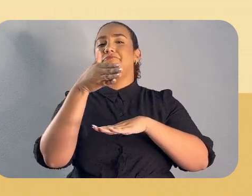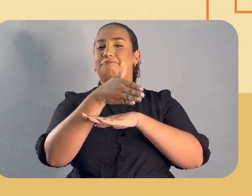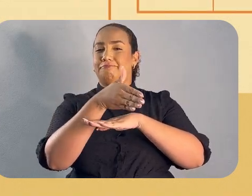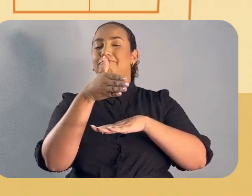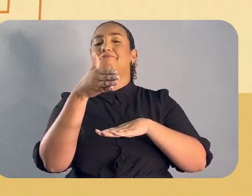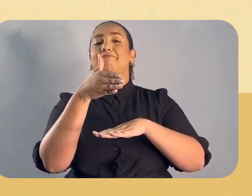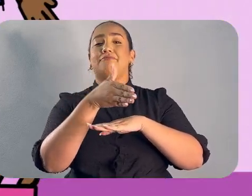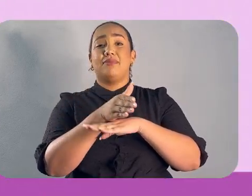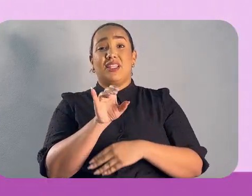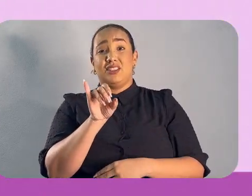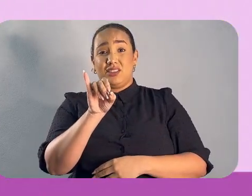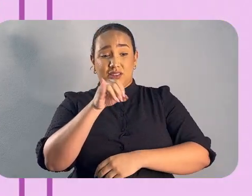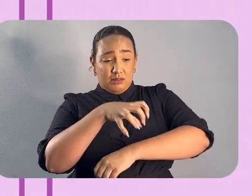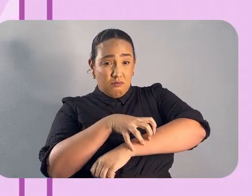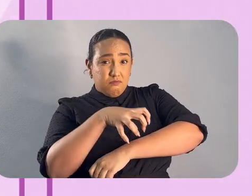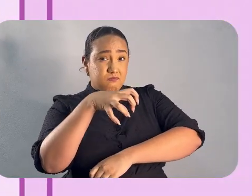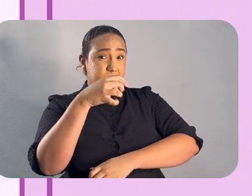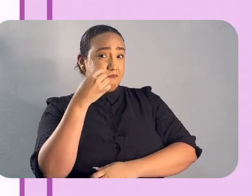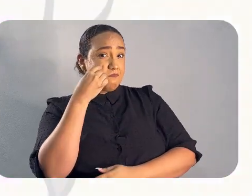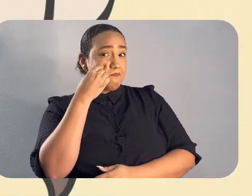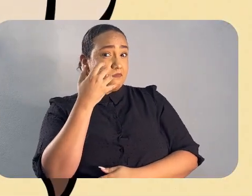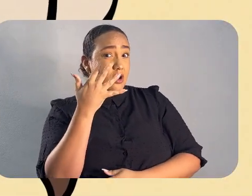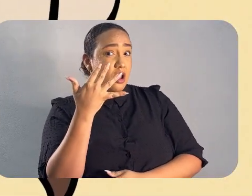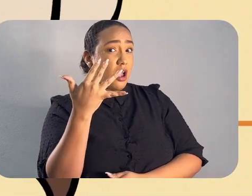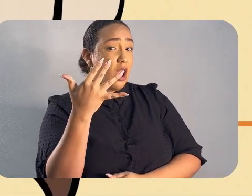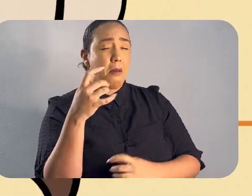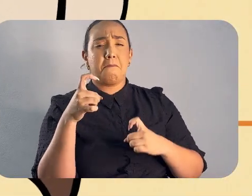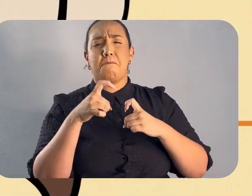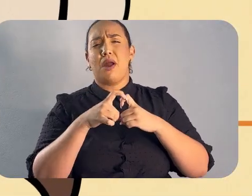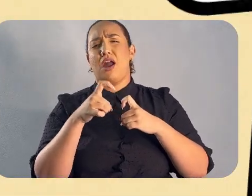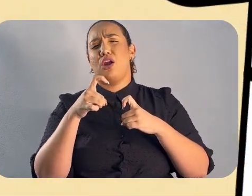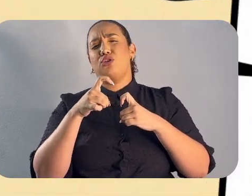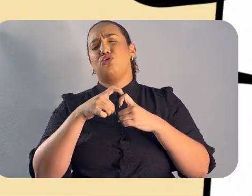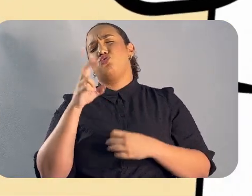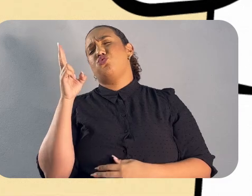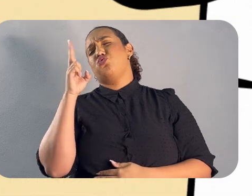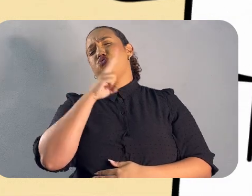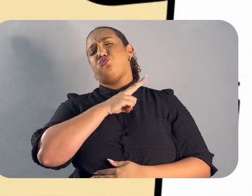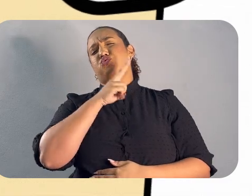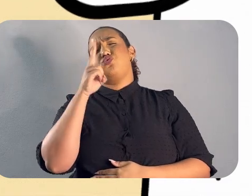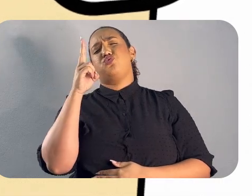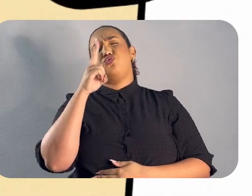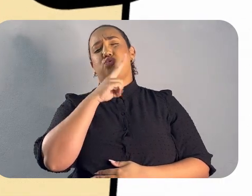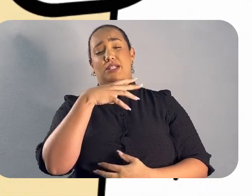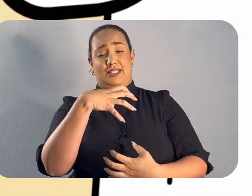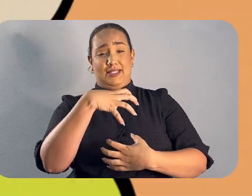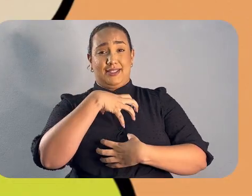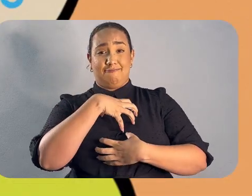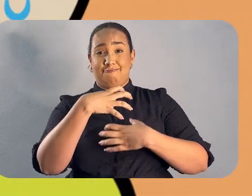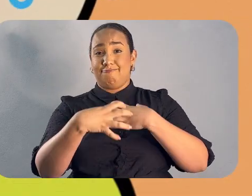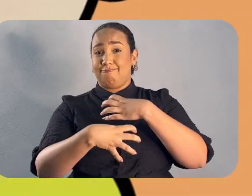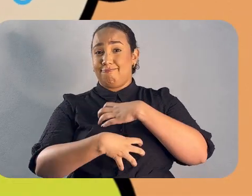ir Se der um carocinho, o olhar ter um brilhinho, vai pro médico rapidinho